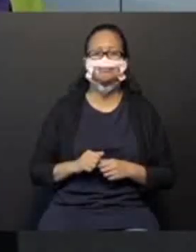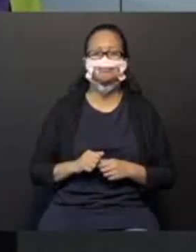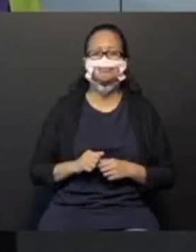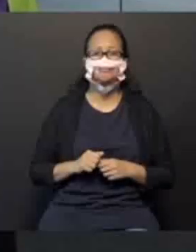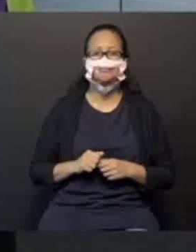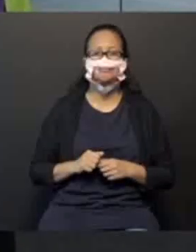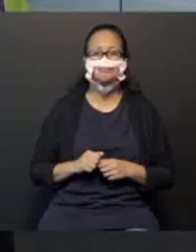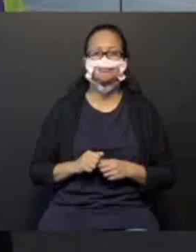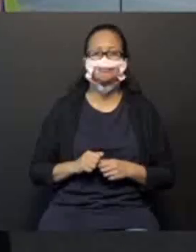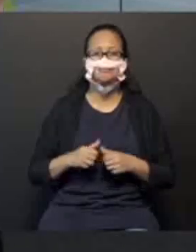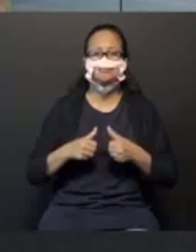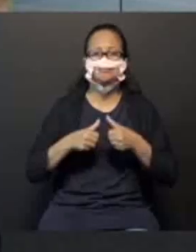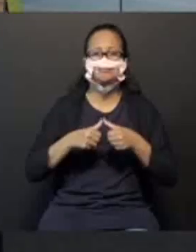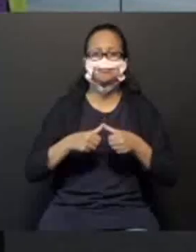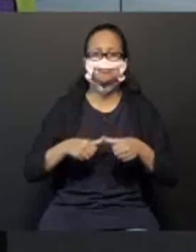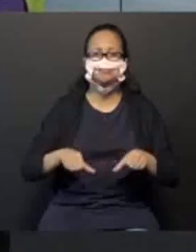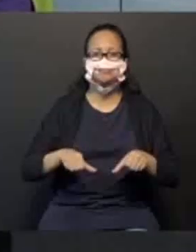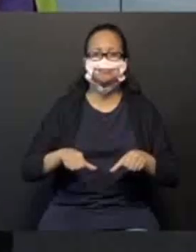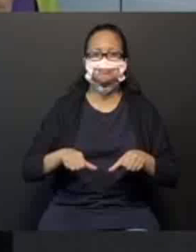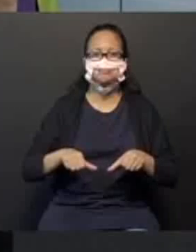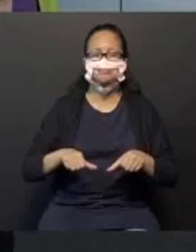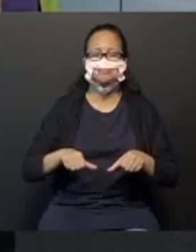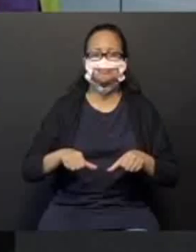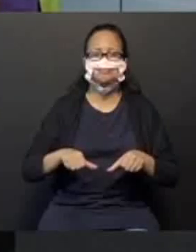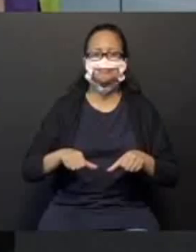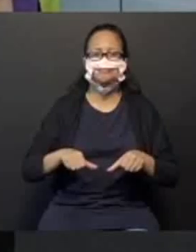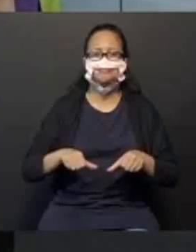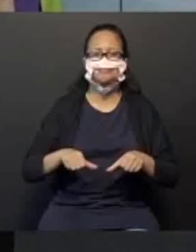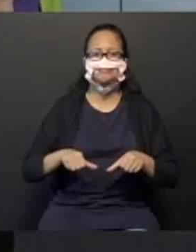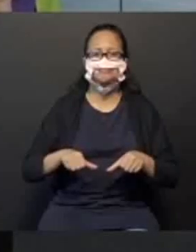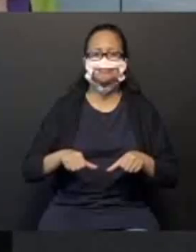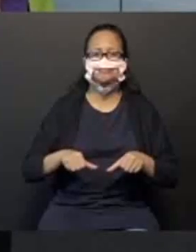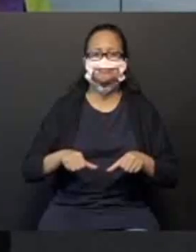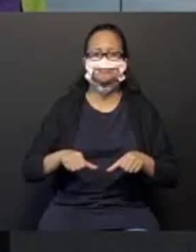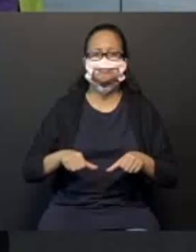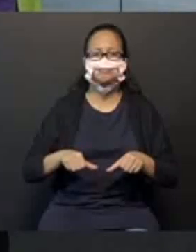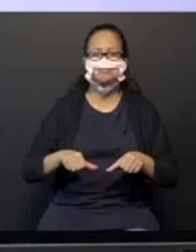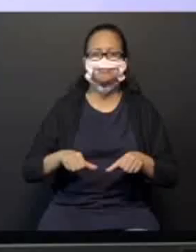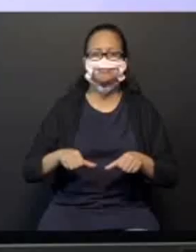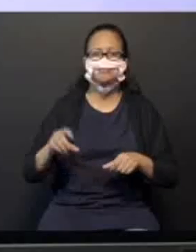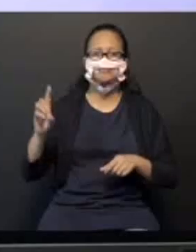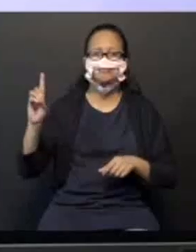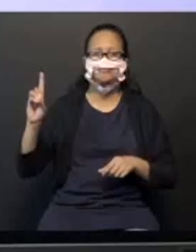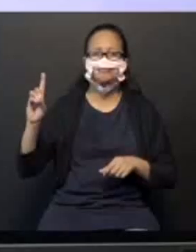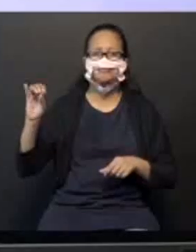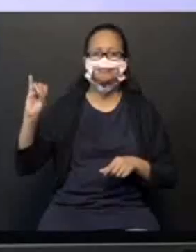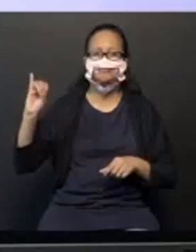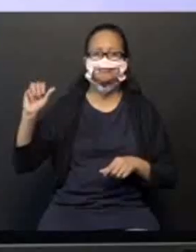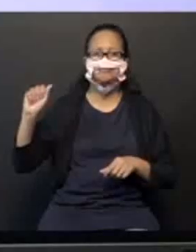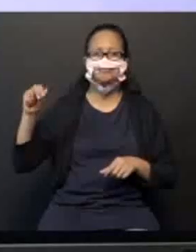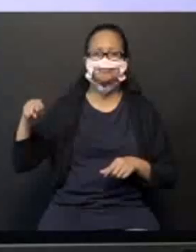A Helena aqui no cantinho. Helena está de Diana. Onde está a Diana?